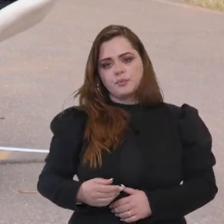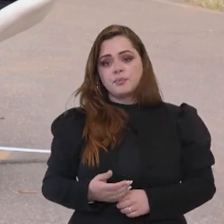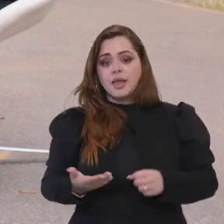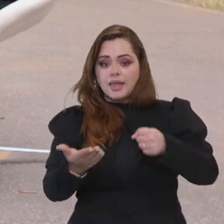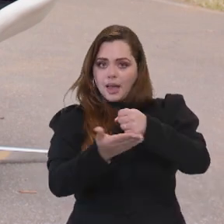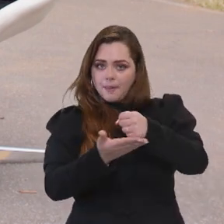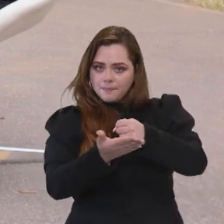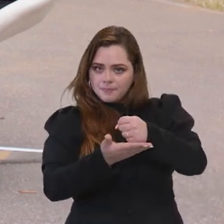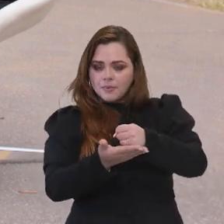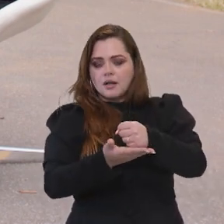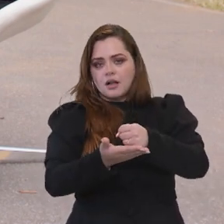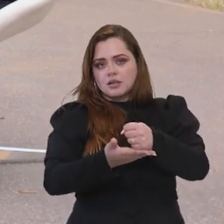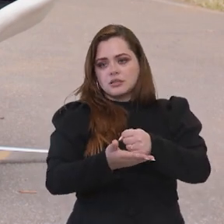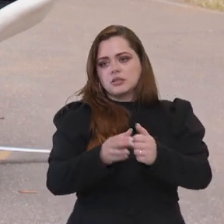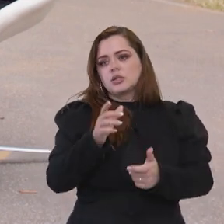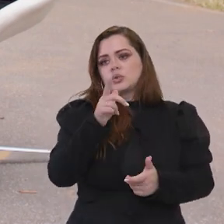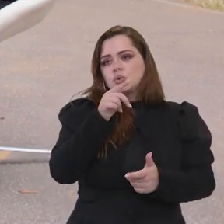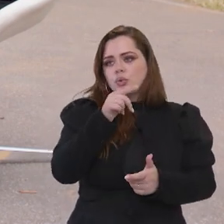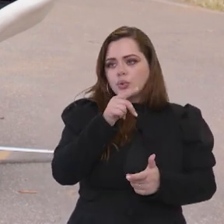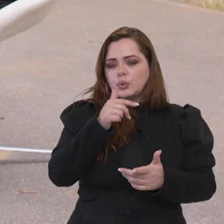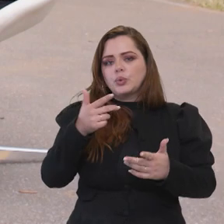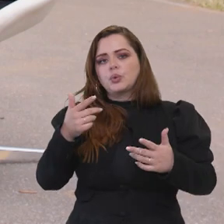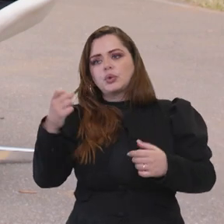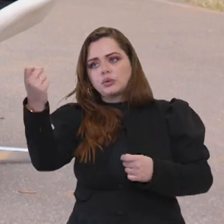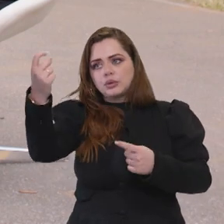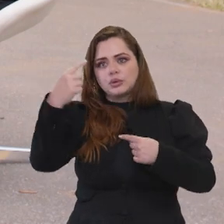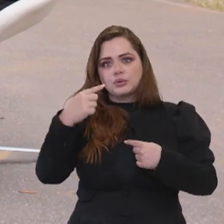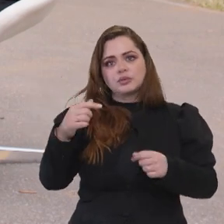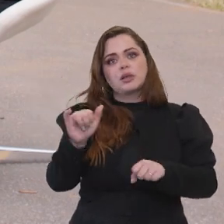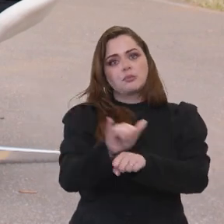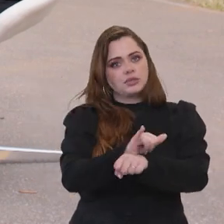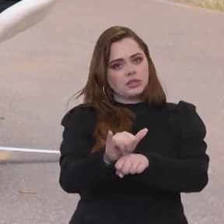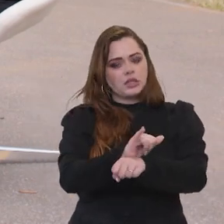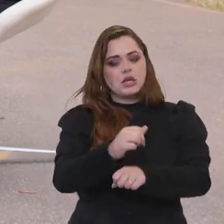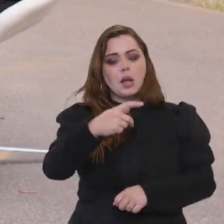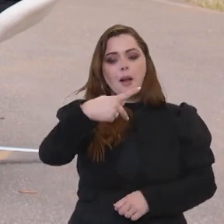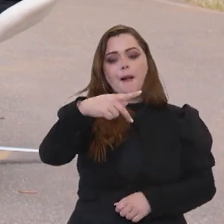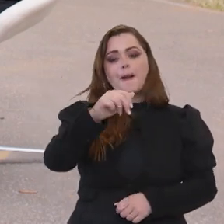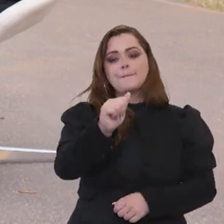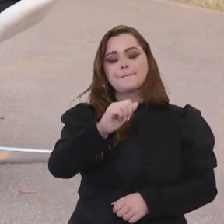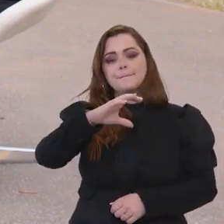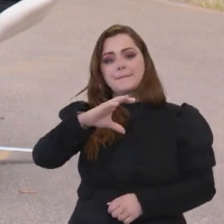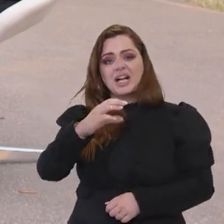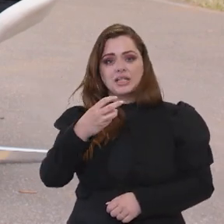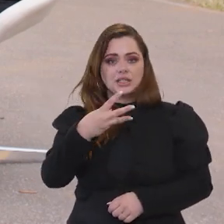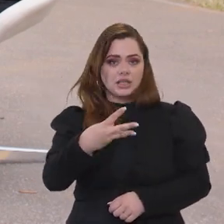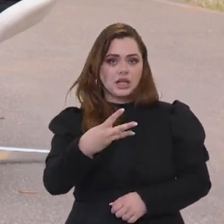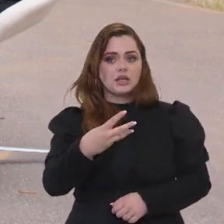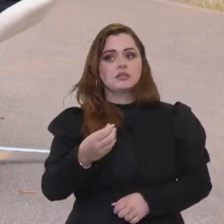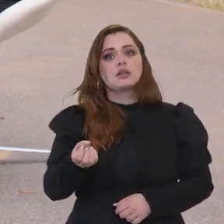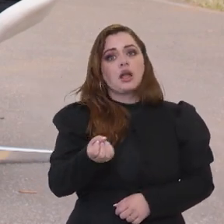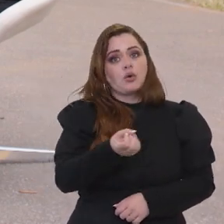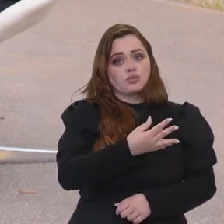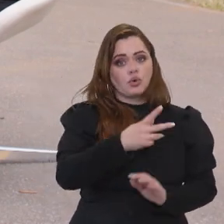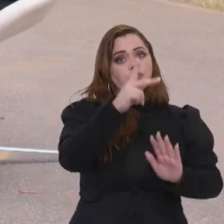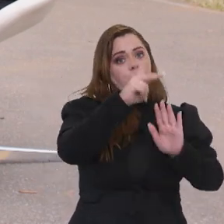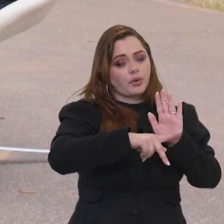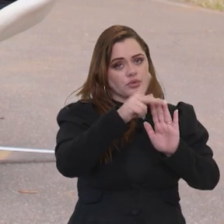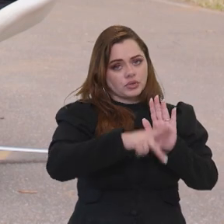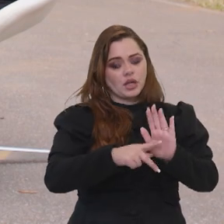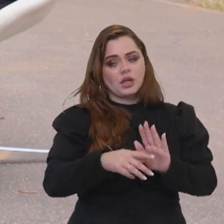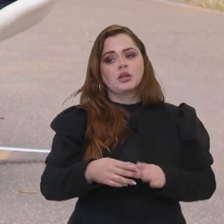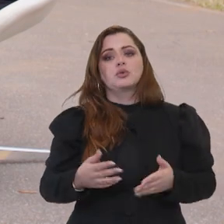saneamento é estratégico agora para o chamado até o momento novo PAC, o PAC 3. É algo que está sendo bastante